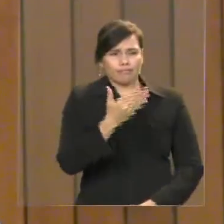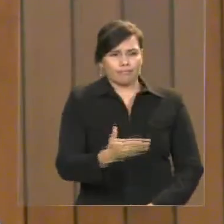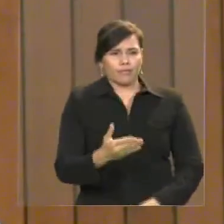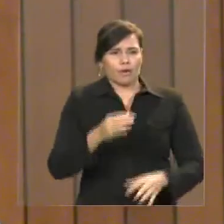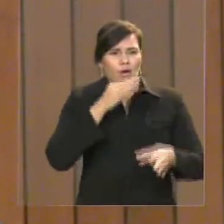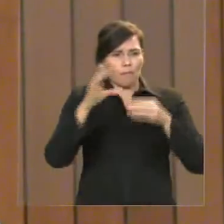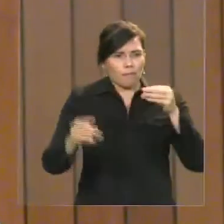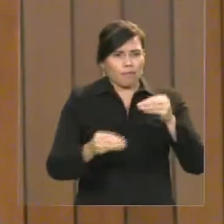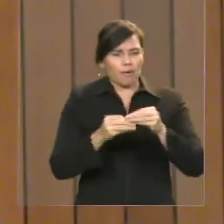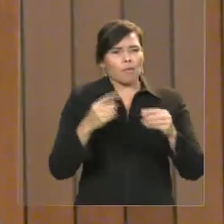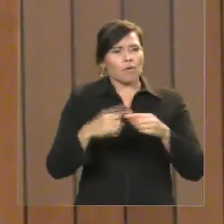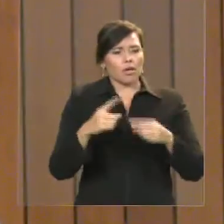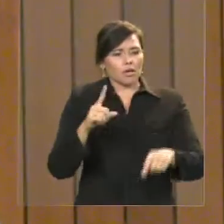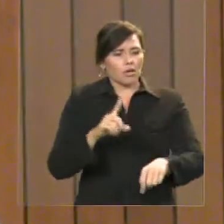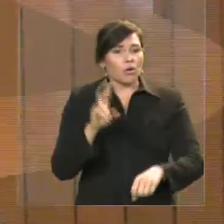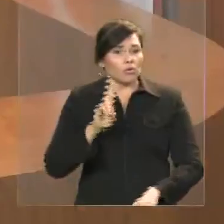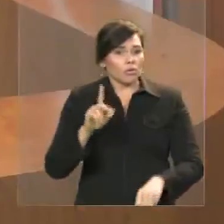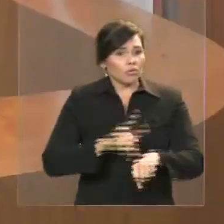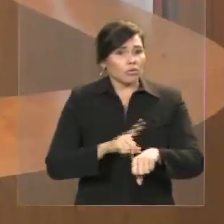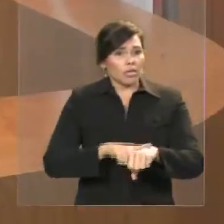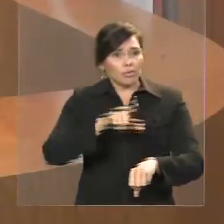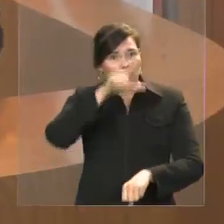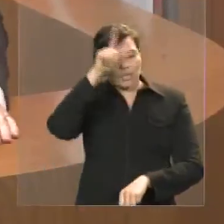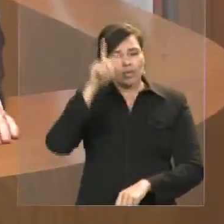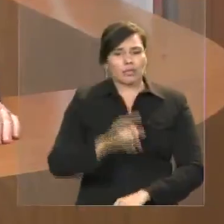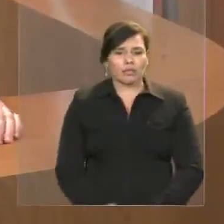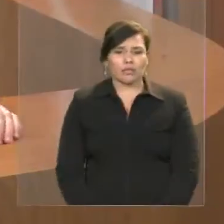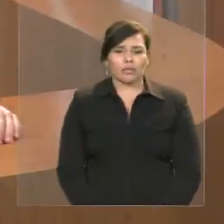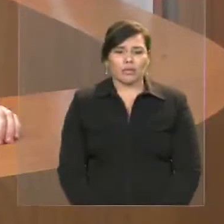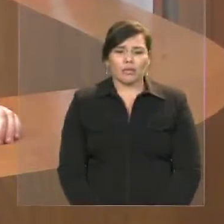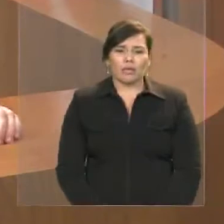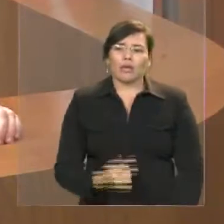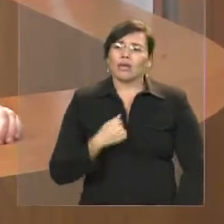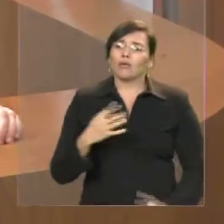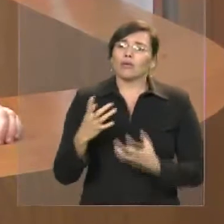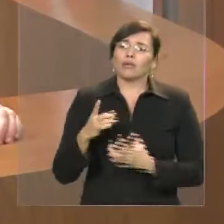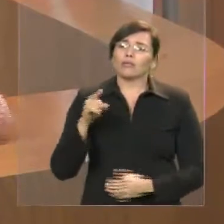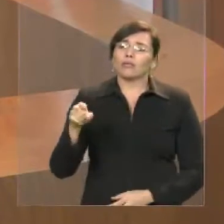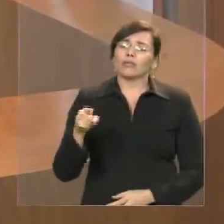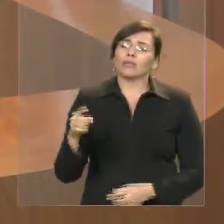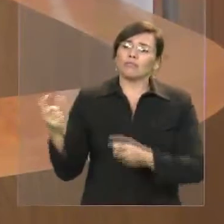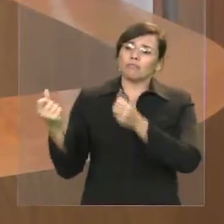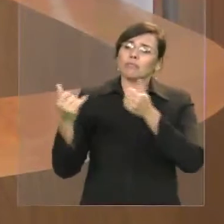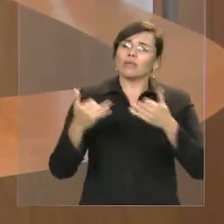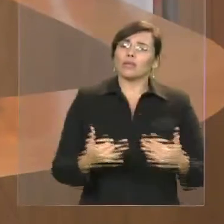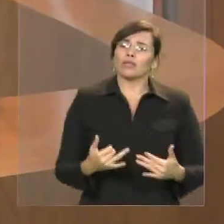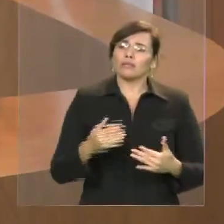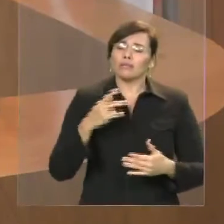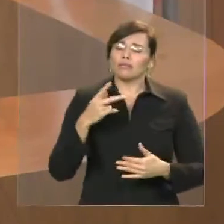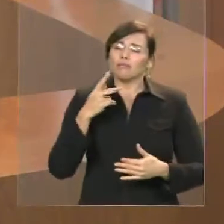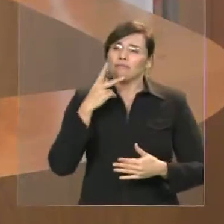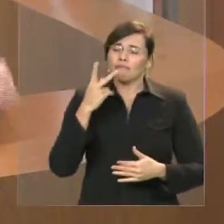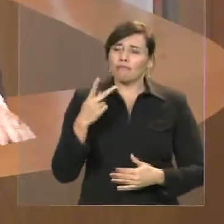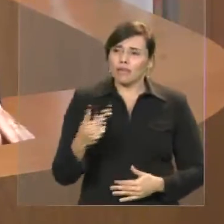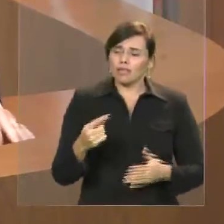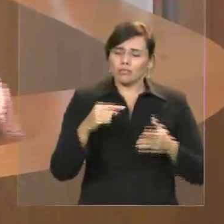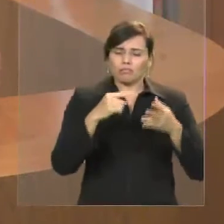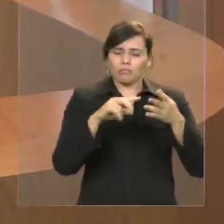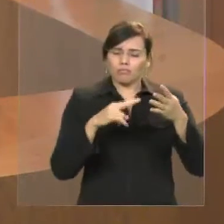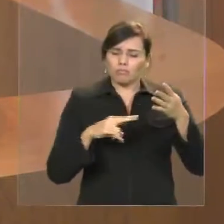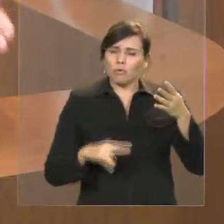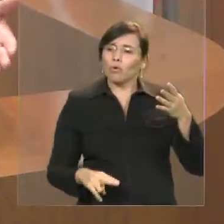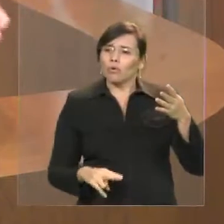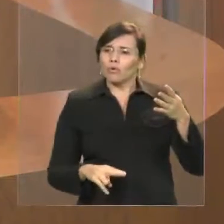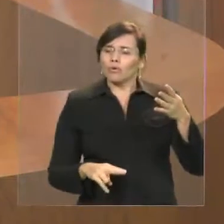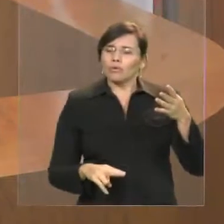eu queria que o senhor possasse citar os locais das escolas. Então, a má vontade do deputado